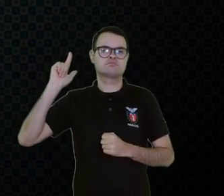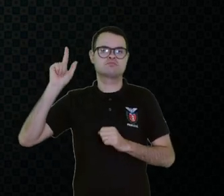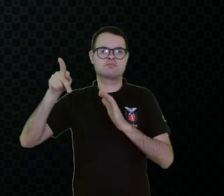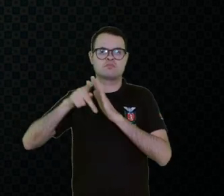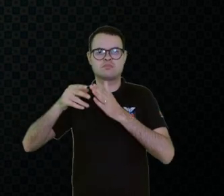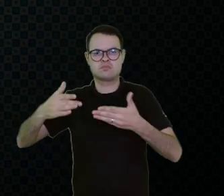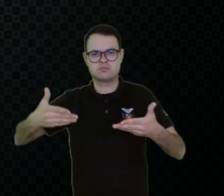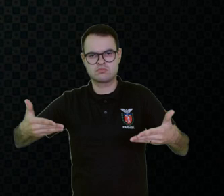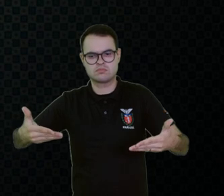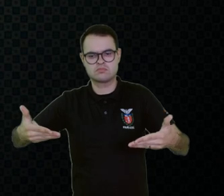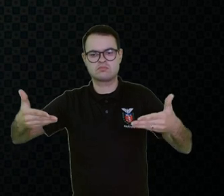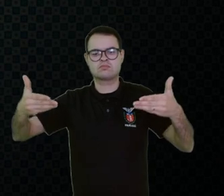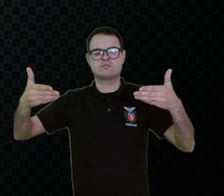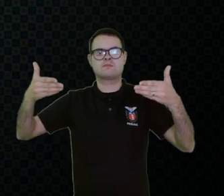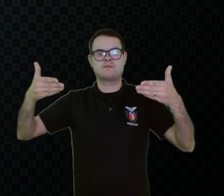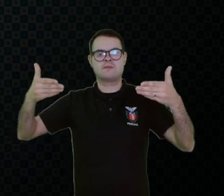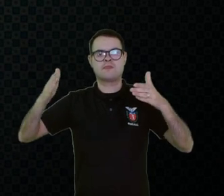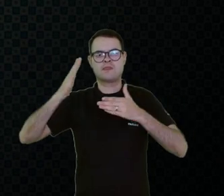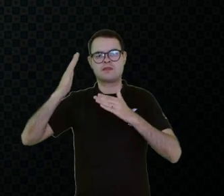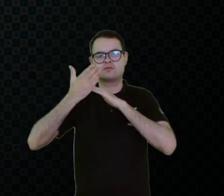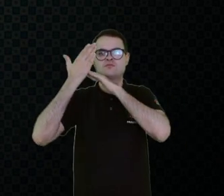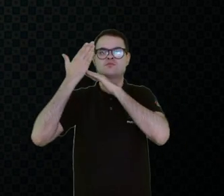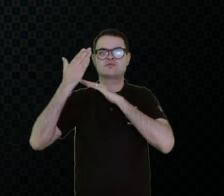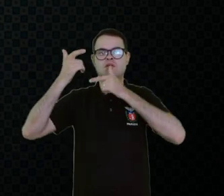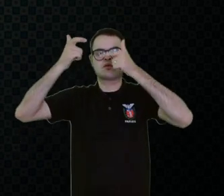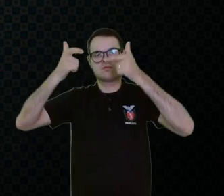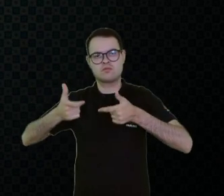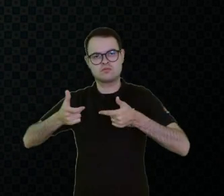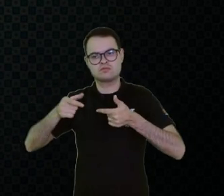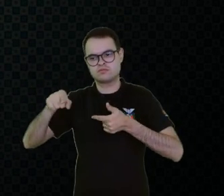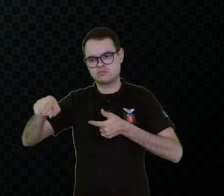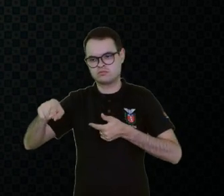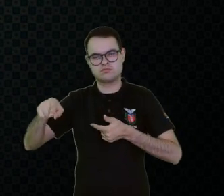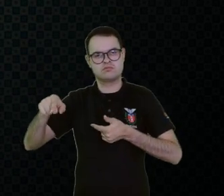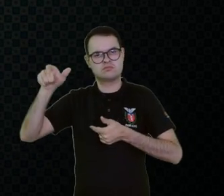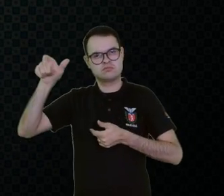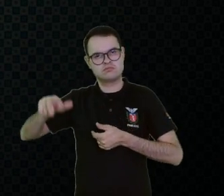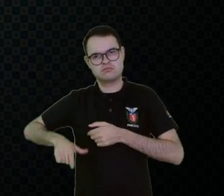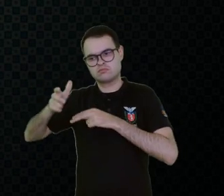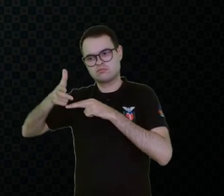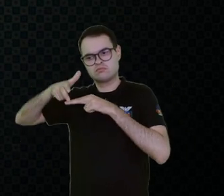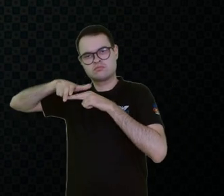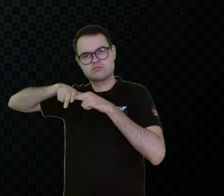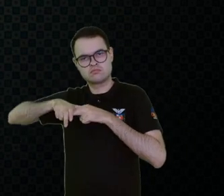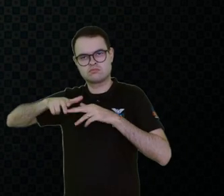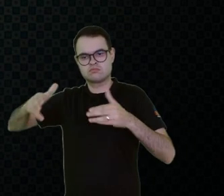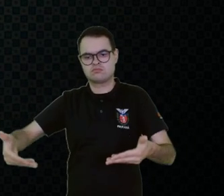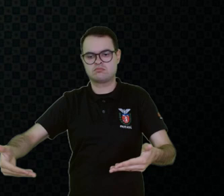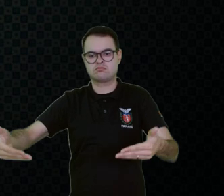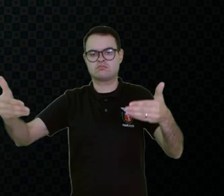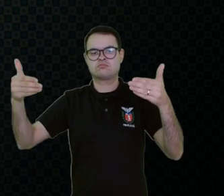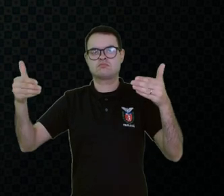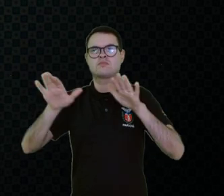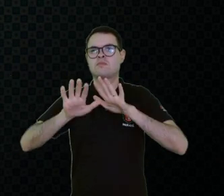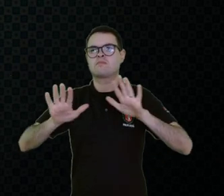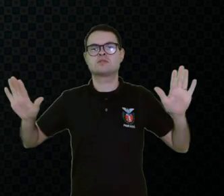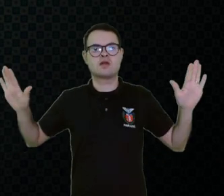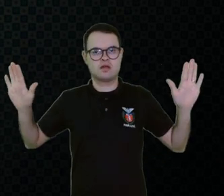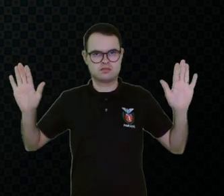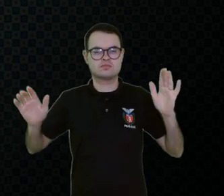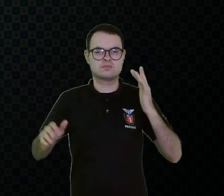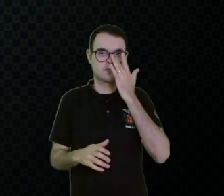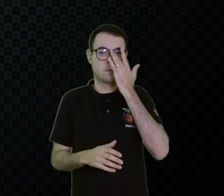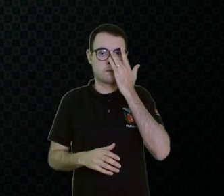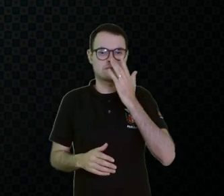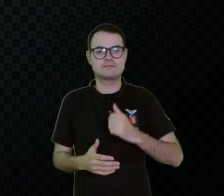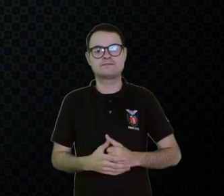inclinado, que pode auxiliar no posicionamento desse nosso estudante, criar esse campo de visão. E agora,